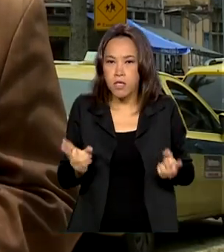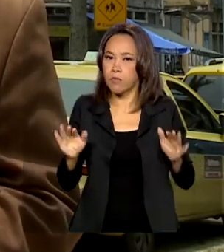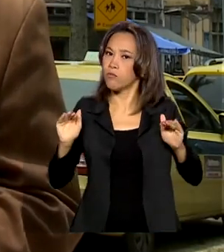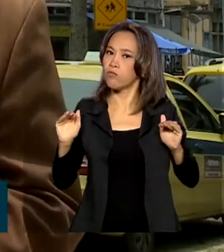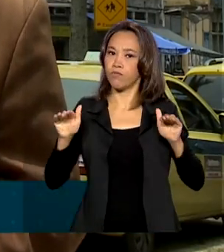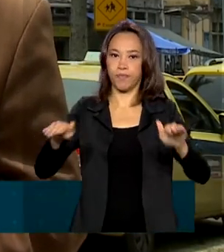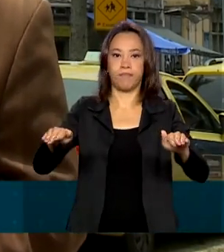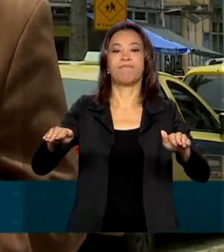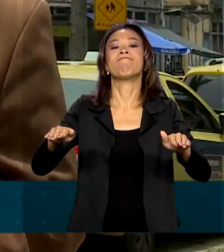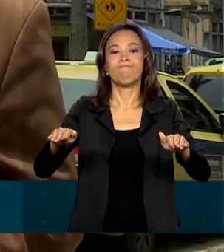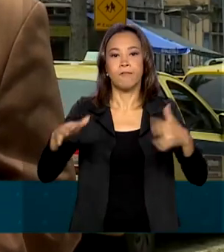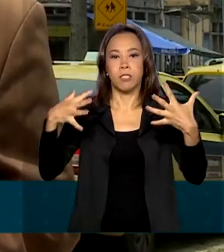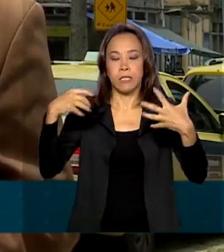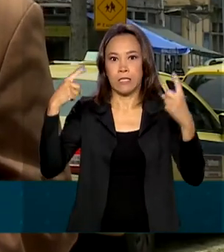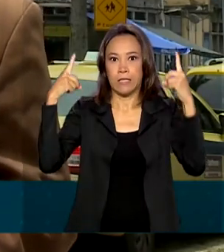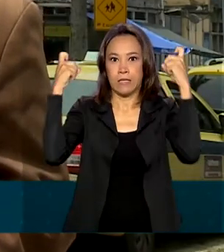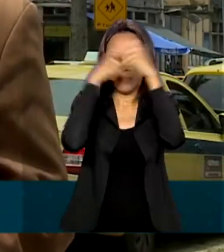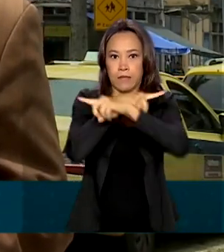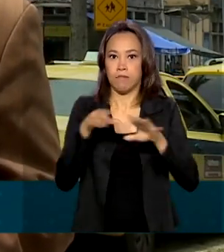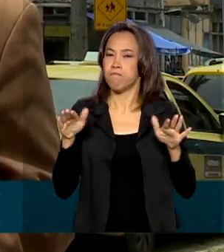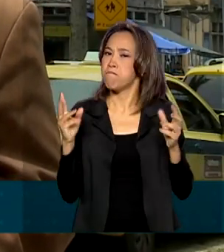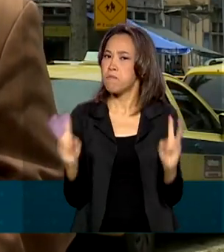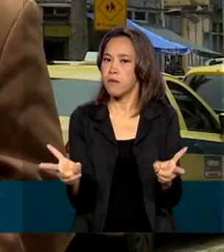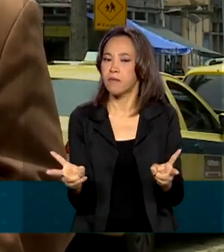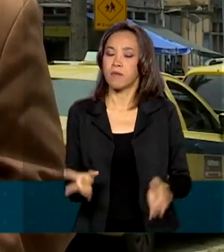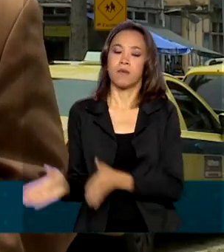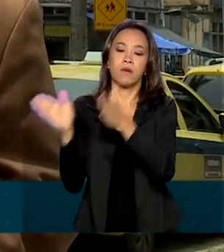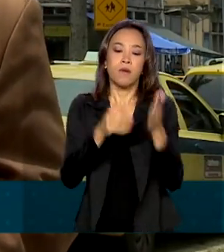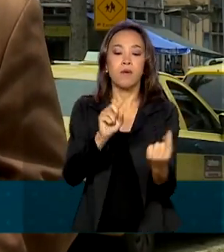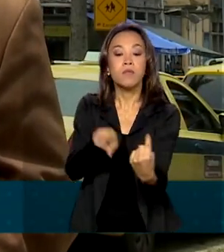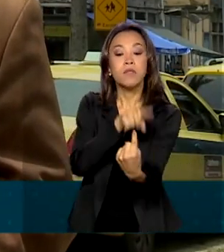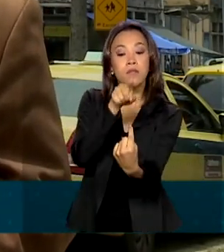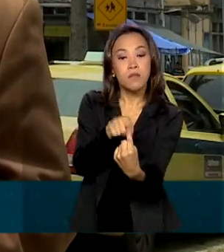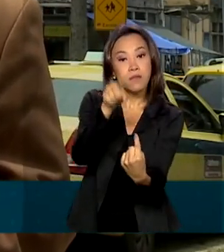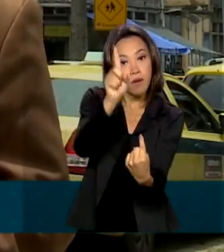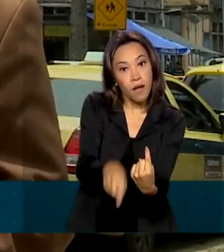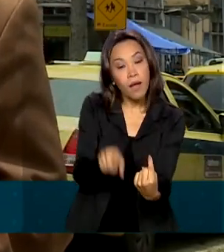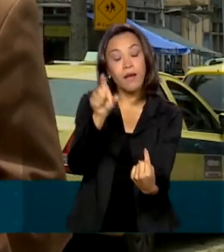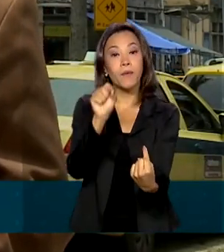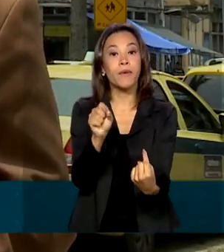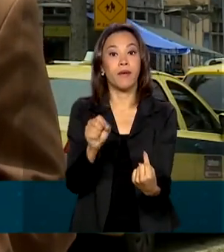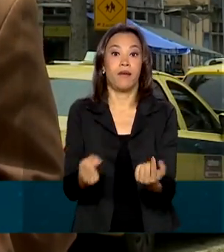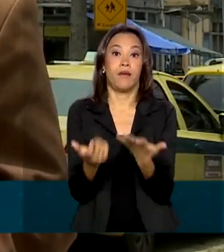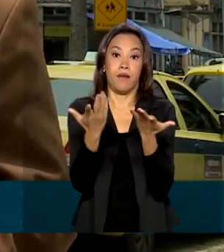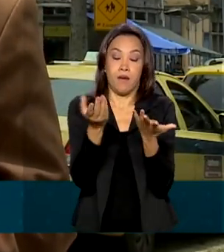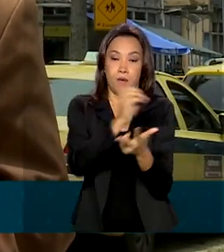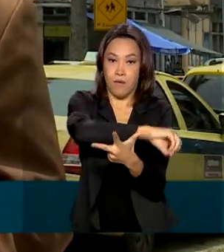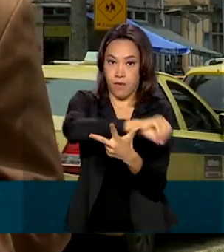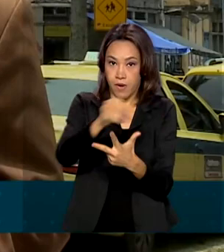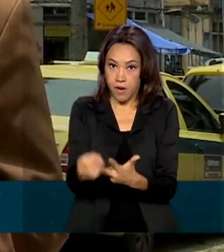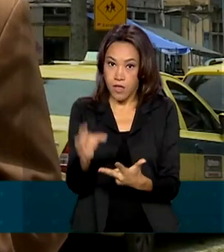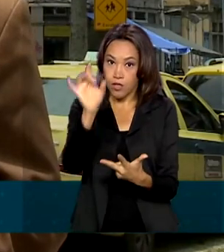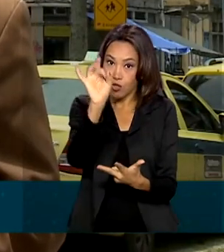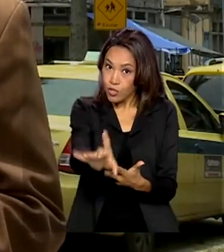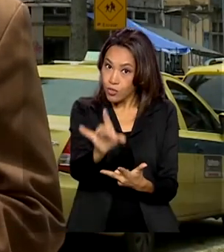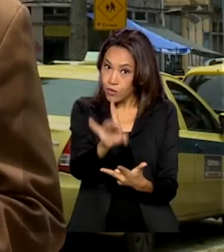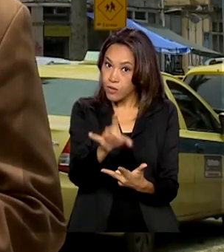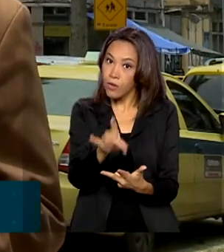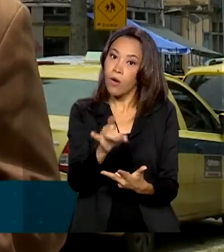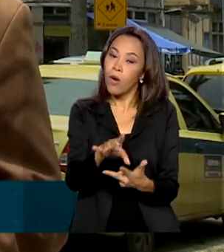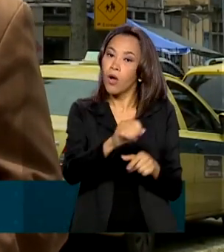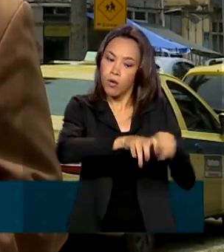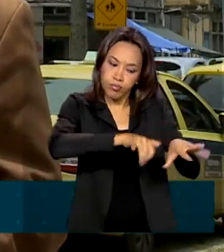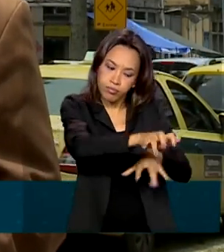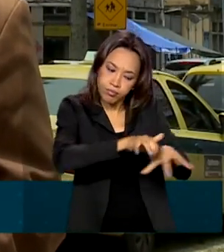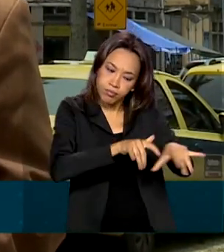ano é mais uma etapa do projeto que tem como objetivo aplicar o Enem apenas no formato digital. A previsão é de que isso vai